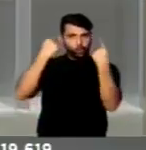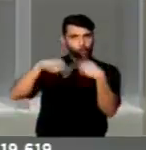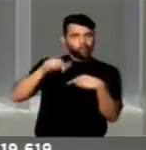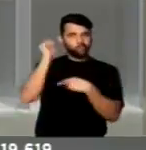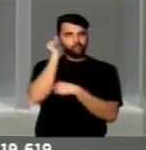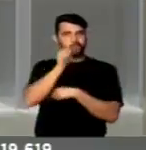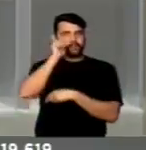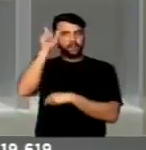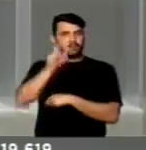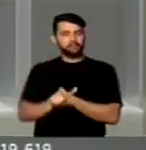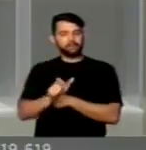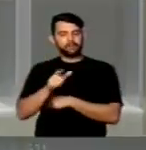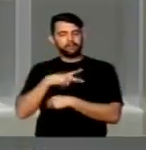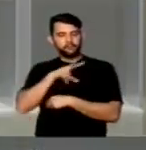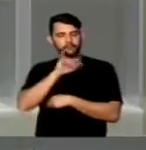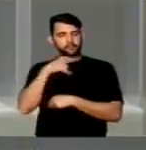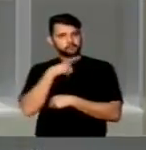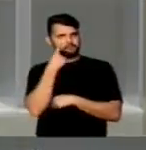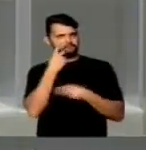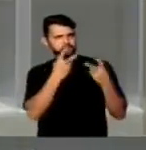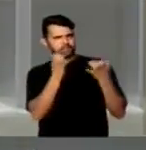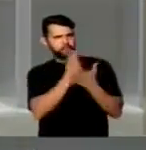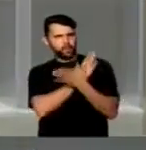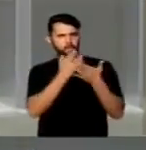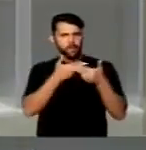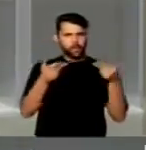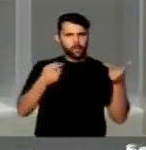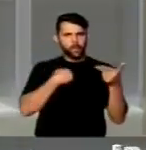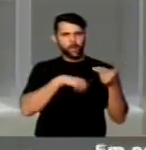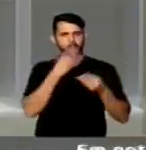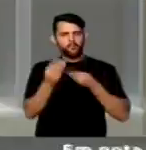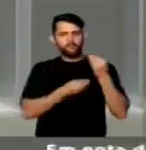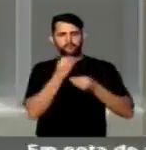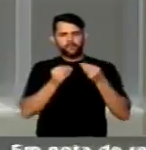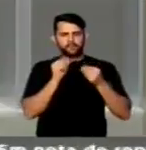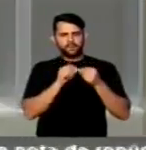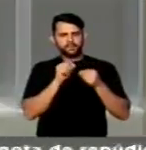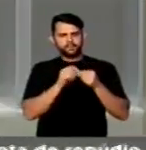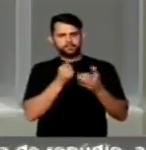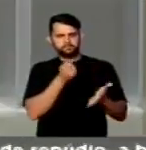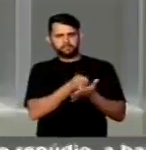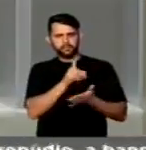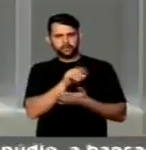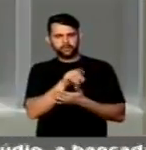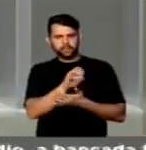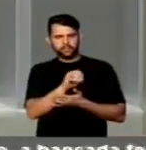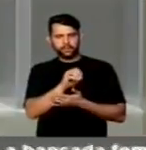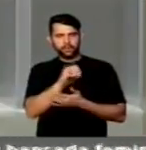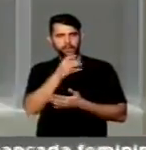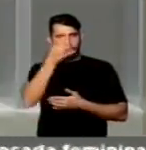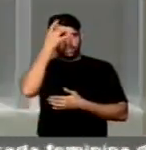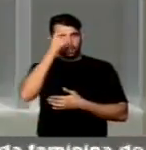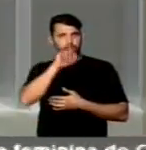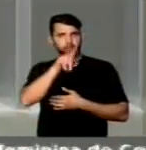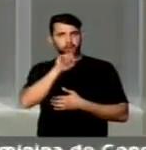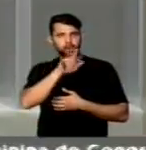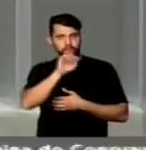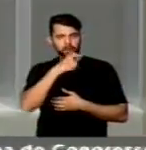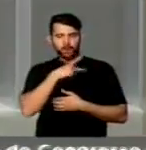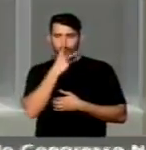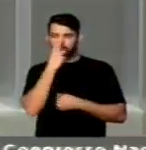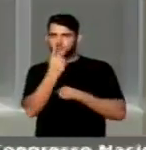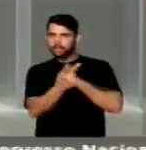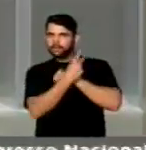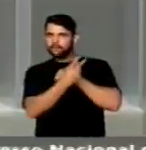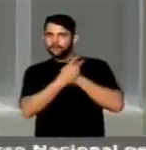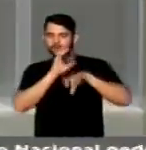contra as mulheres, foi visto por alguns como forma de doutrinação ideológica. Como se a